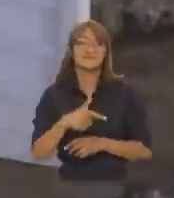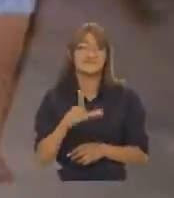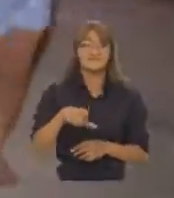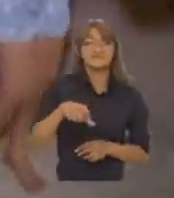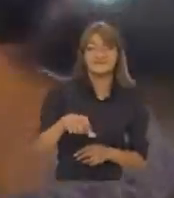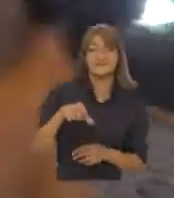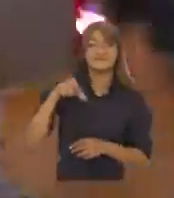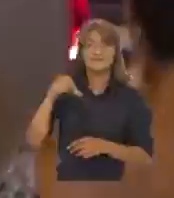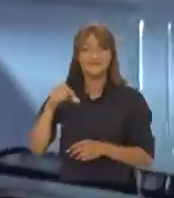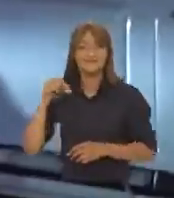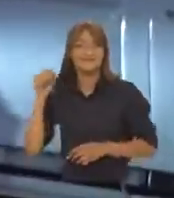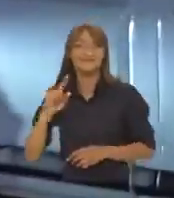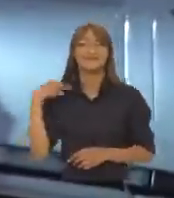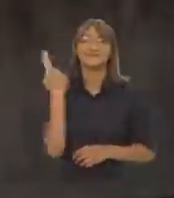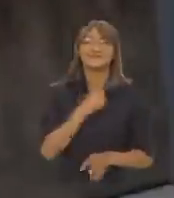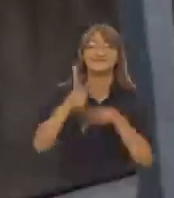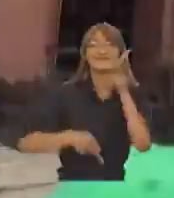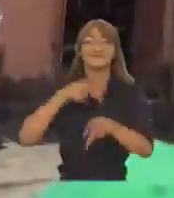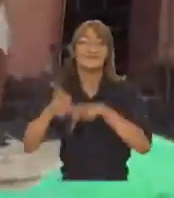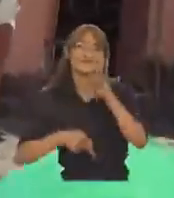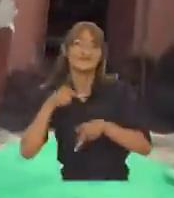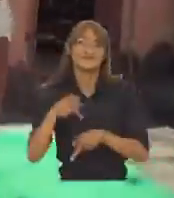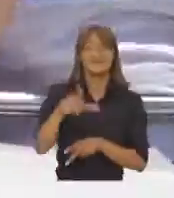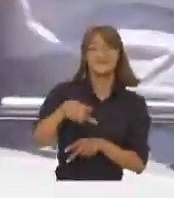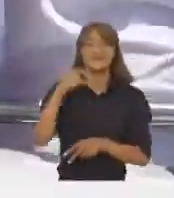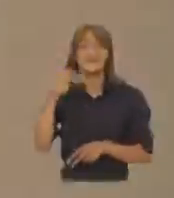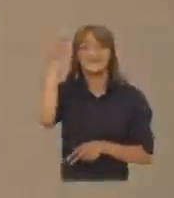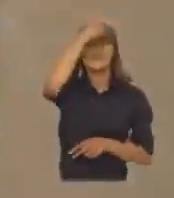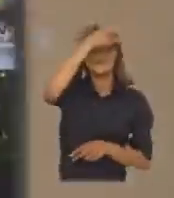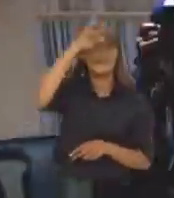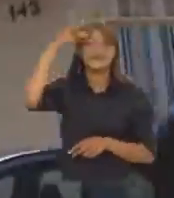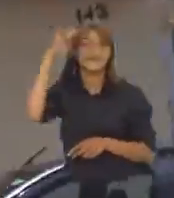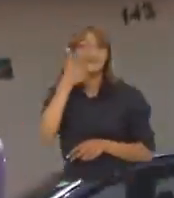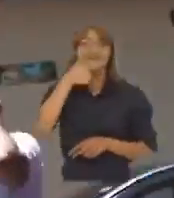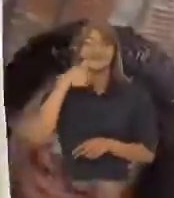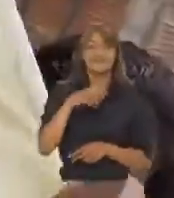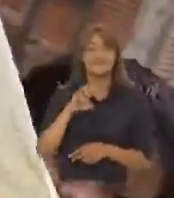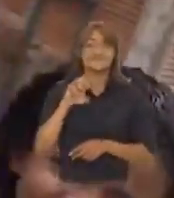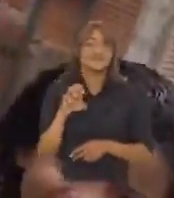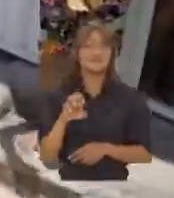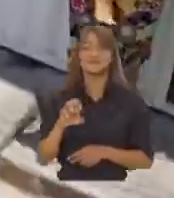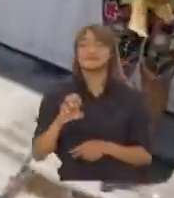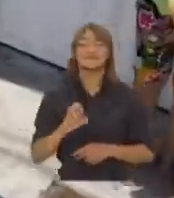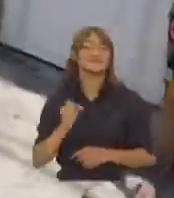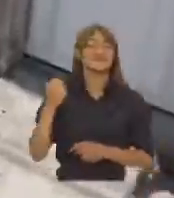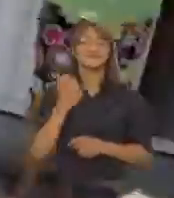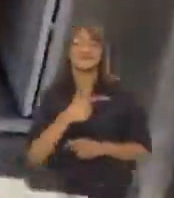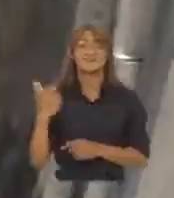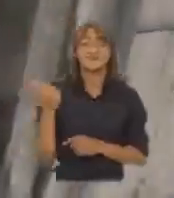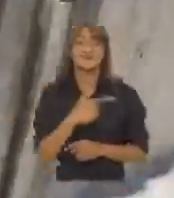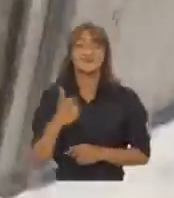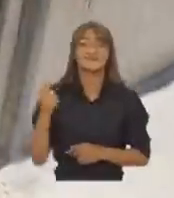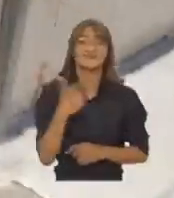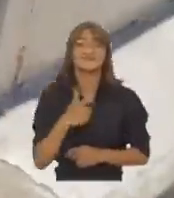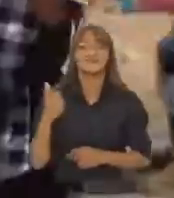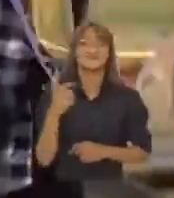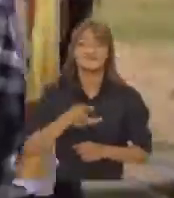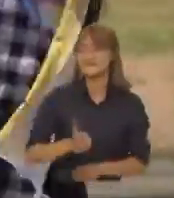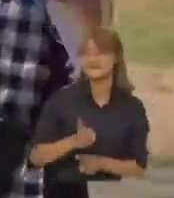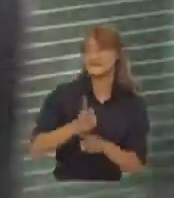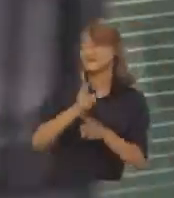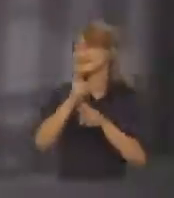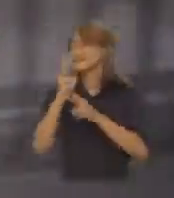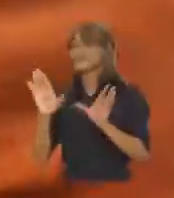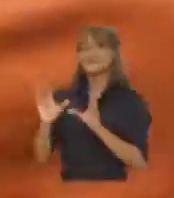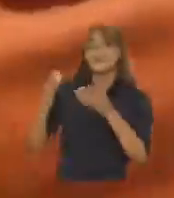com 12 eu tô colado. Nossa, a gente vai de 12, meu prefeito é Edivaldo. É 12, é 12, com 12